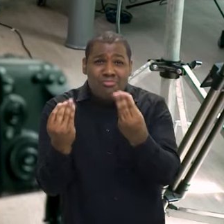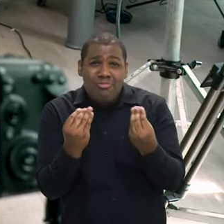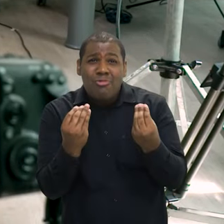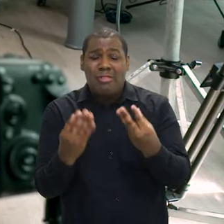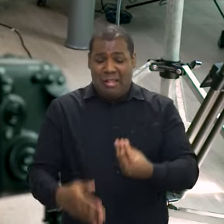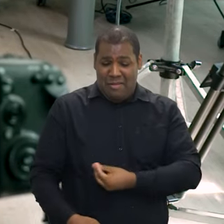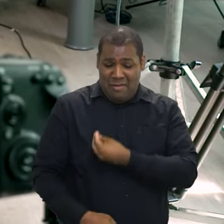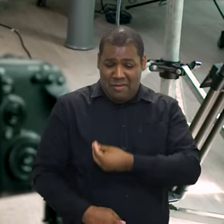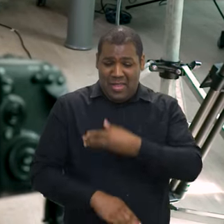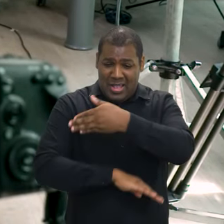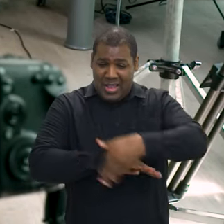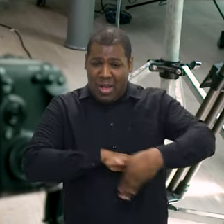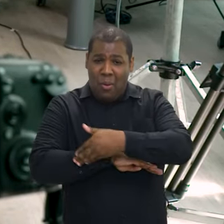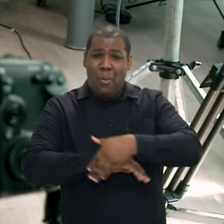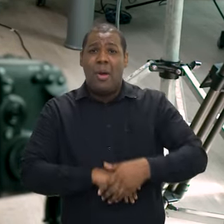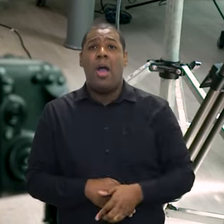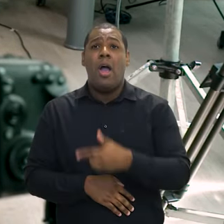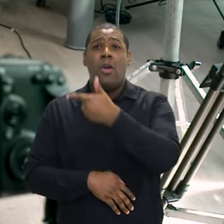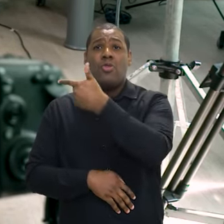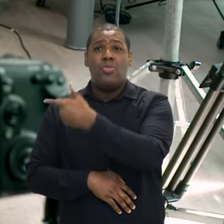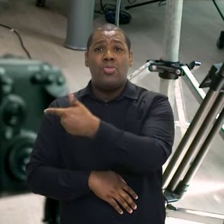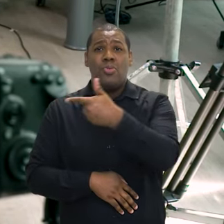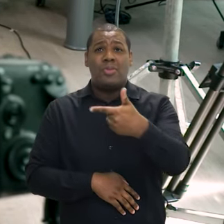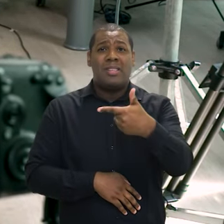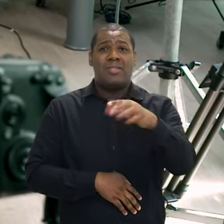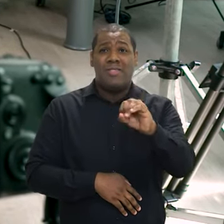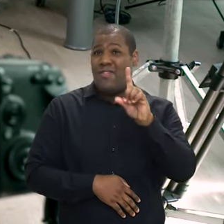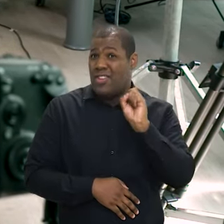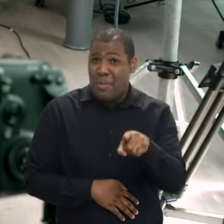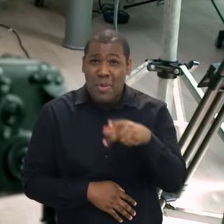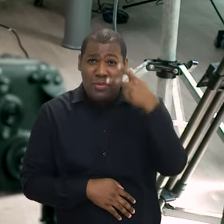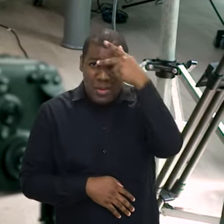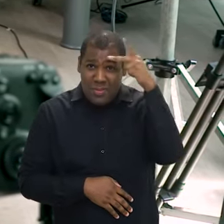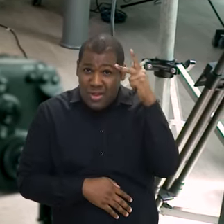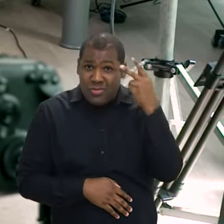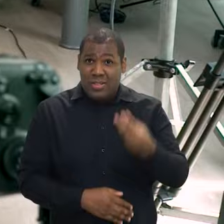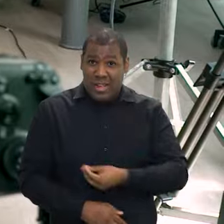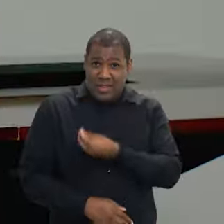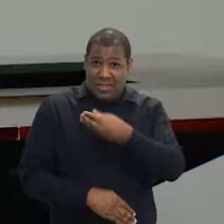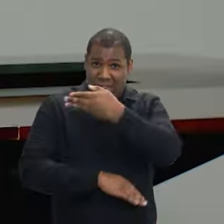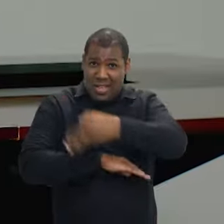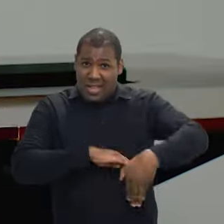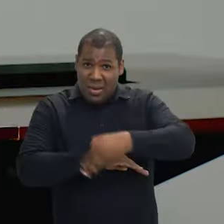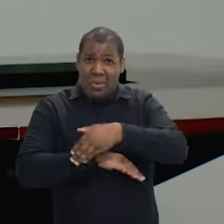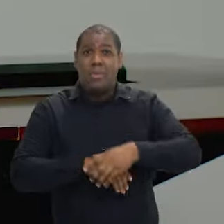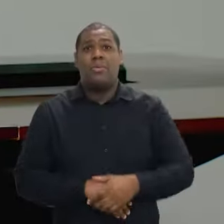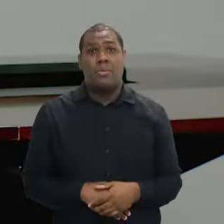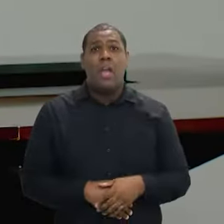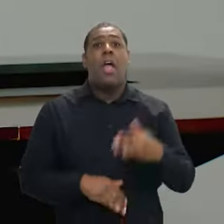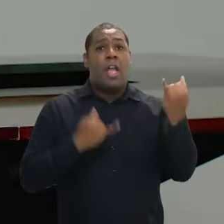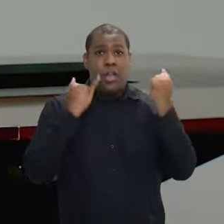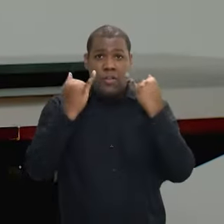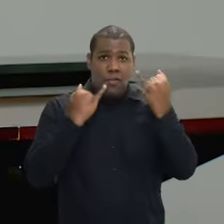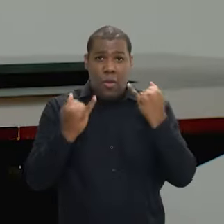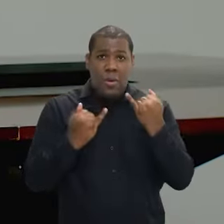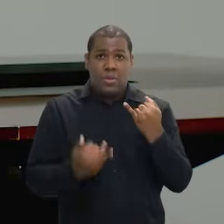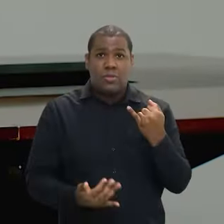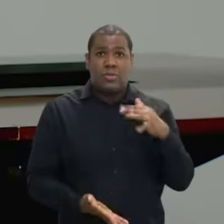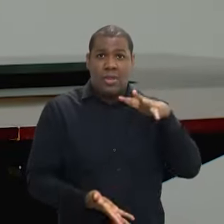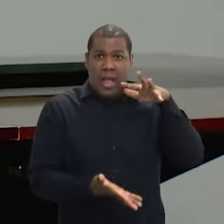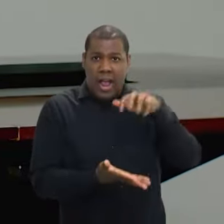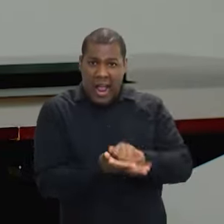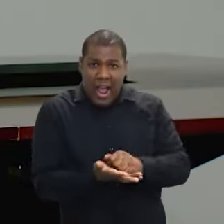número de pessoas em situação de rua, mais de 220 mil pessoas, segundo os dados do Cade Único, cruzado com